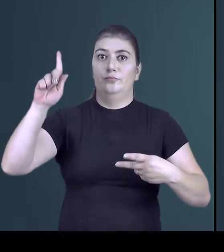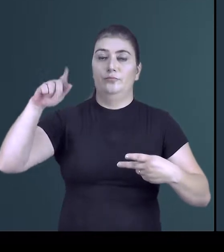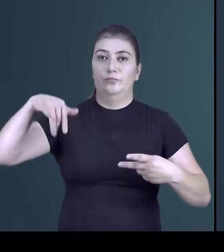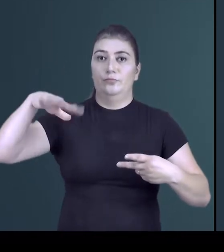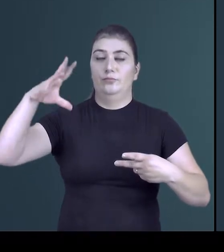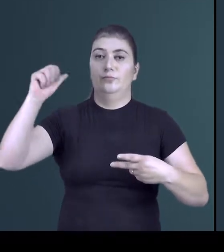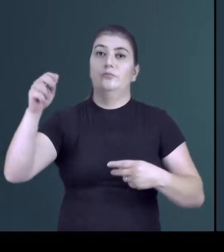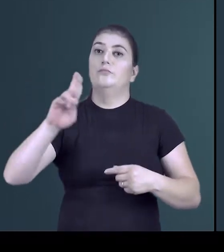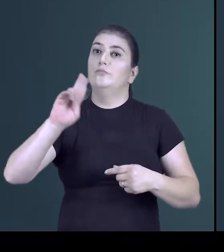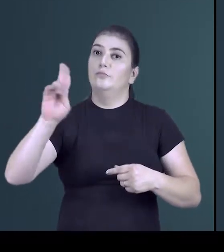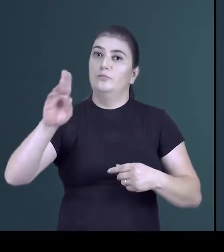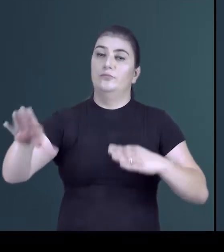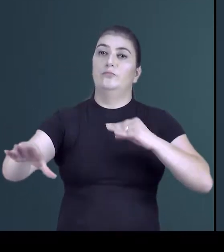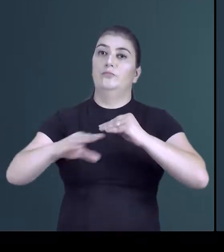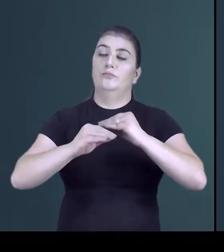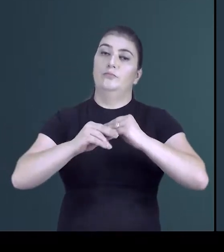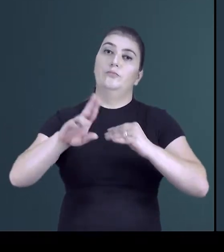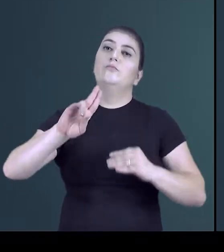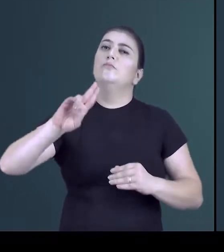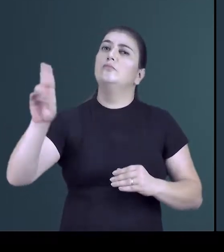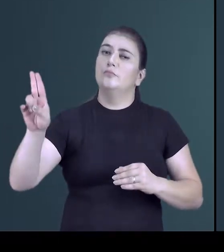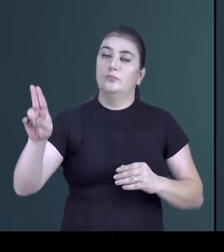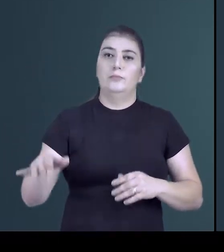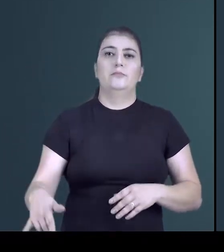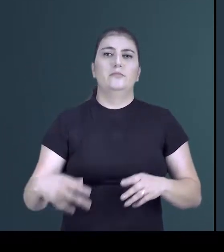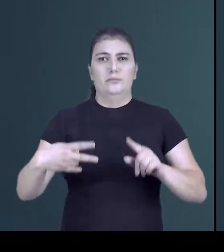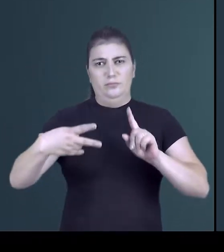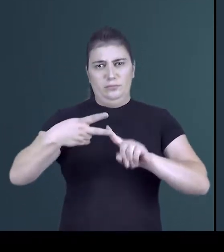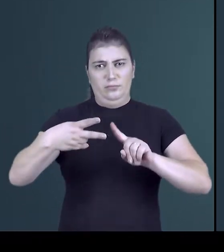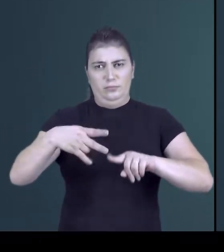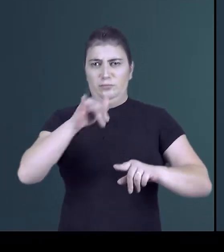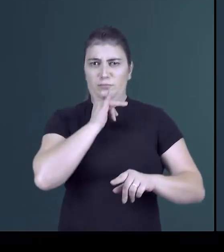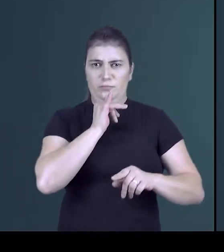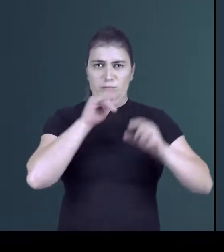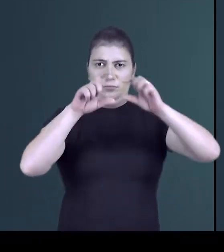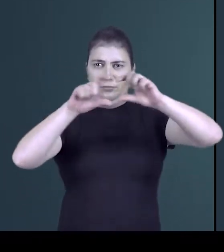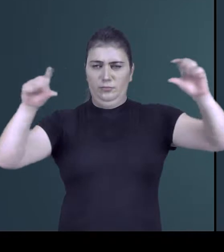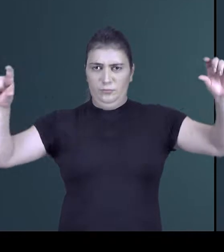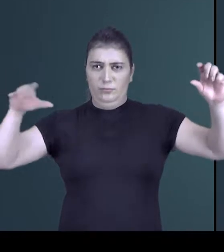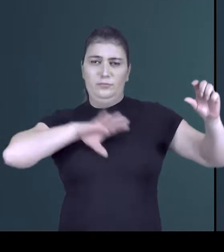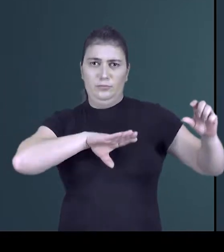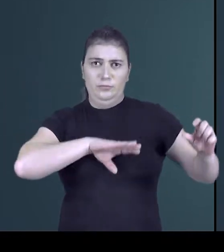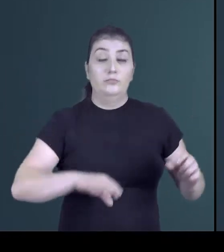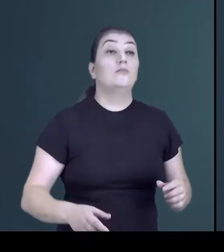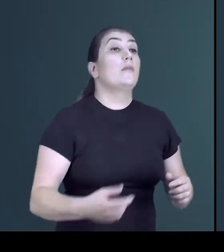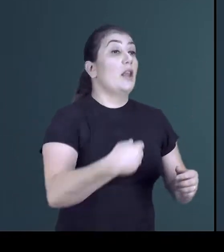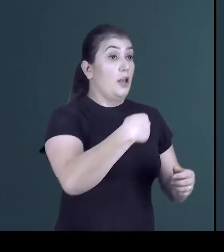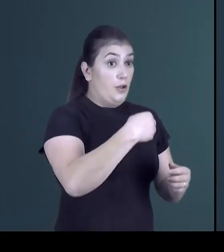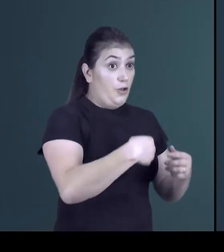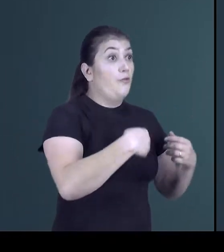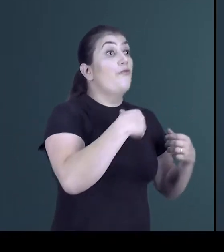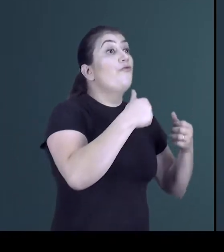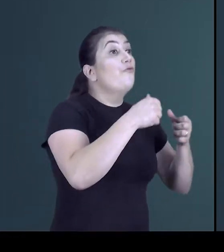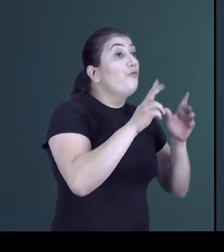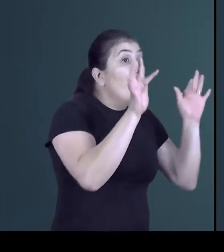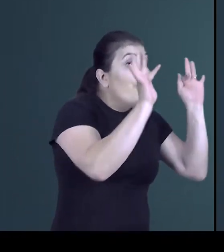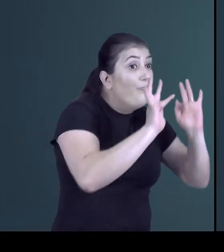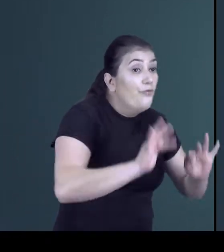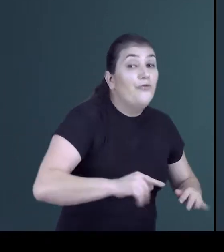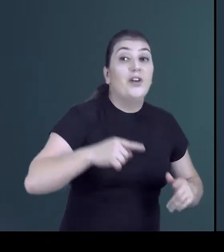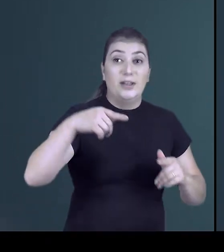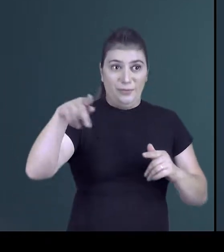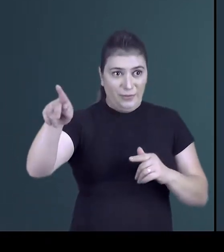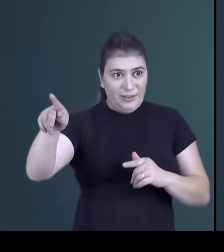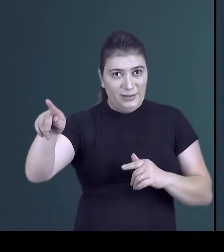e complemento nominal. O segundo exemplo. Estou feliz por vocês. Tenho aqui um